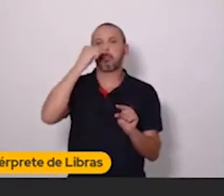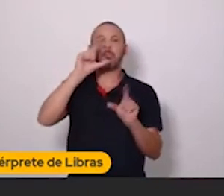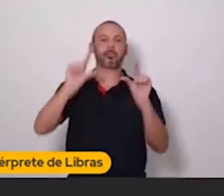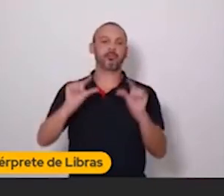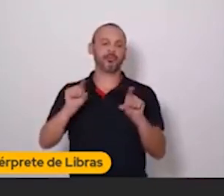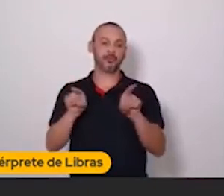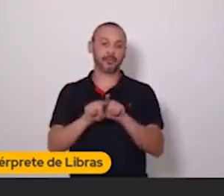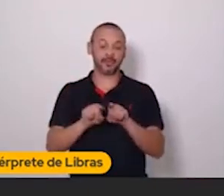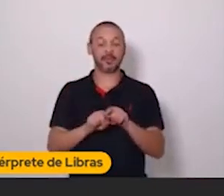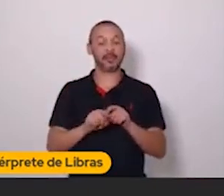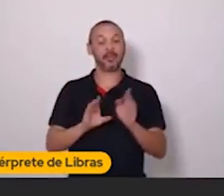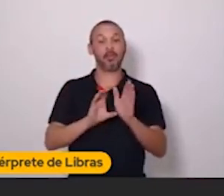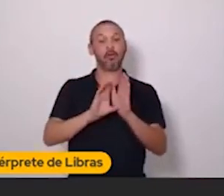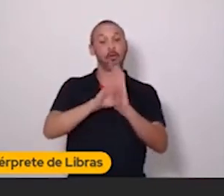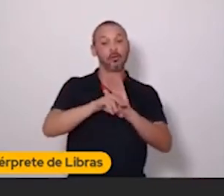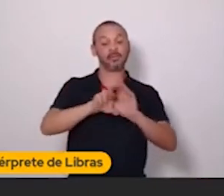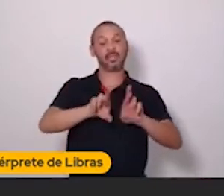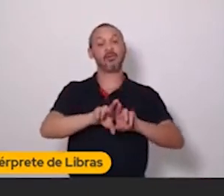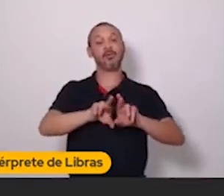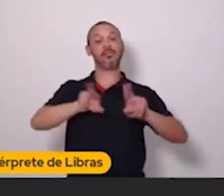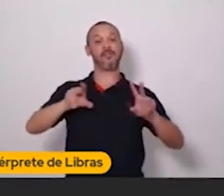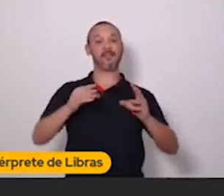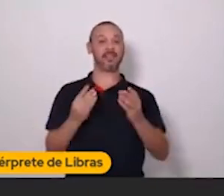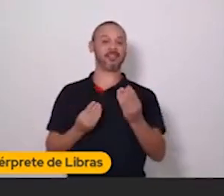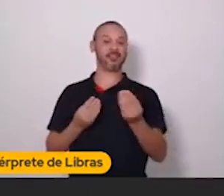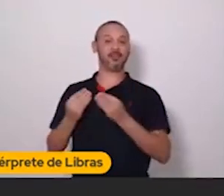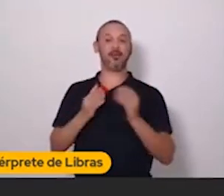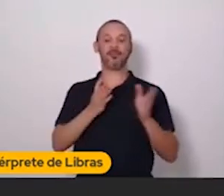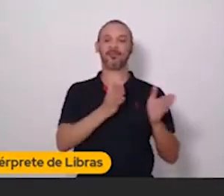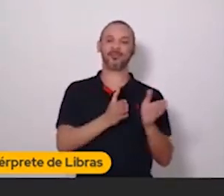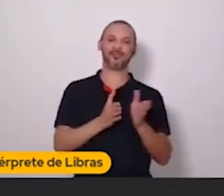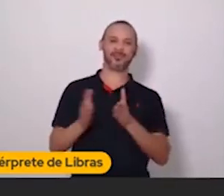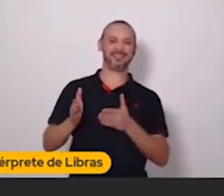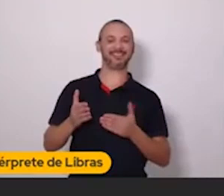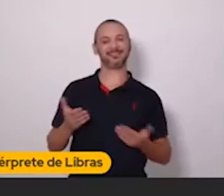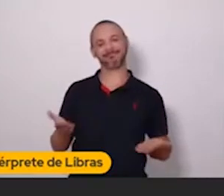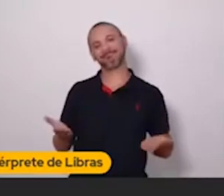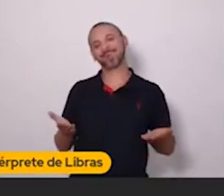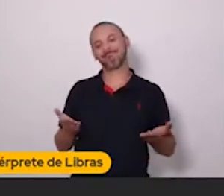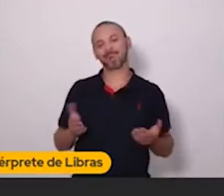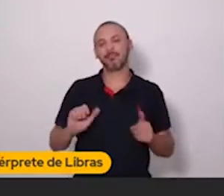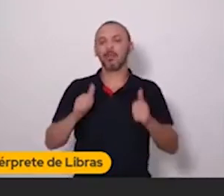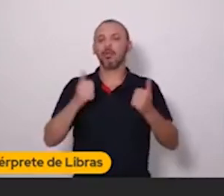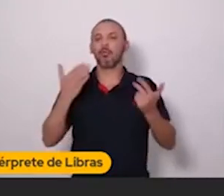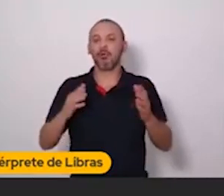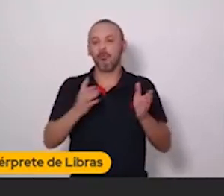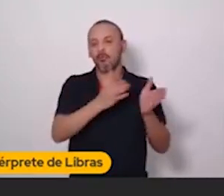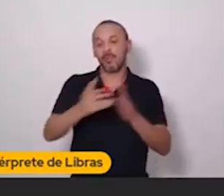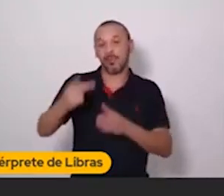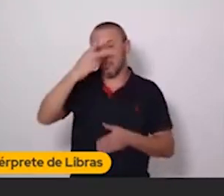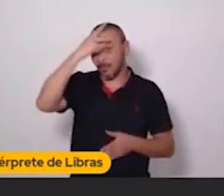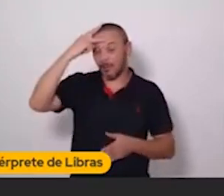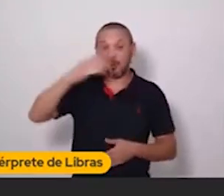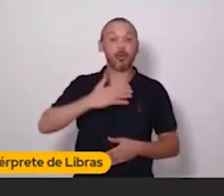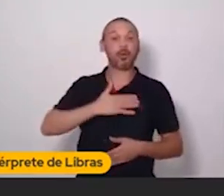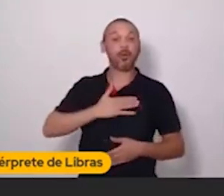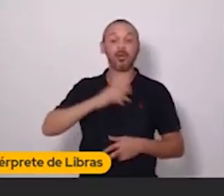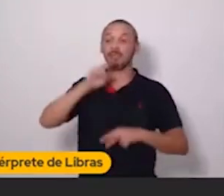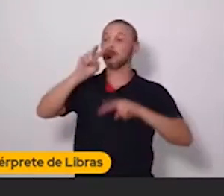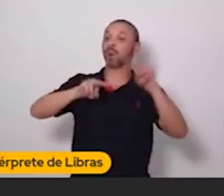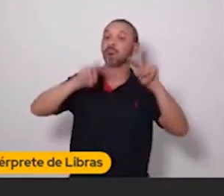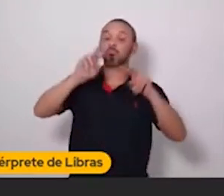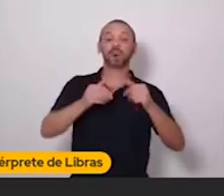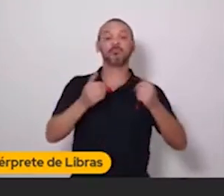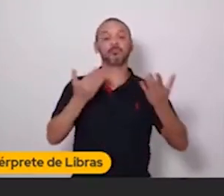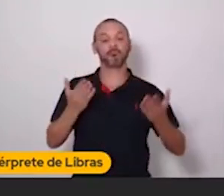conceito diferente de qual é o conceito do vídeo. Qual tipo de vídeo as pessoas gostam de assistir por lá.